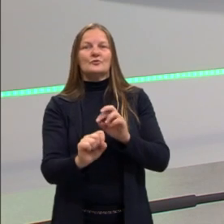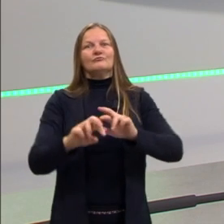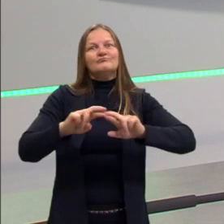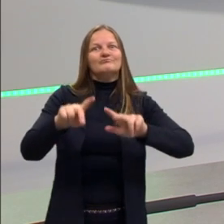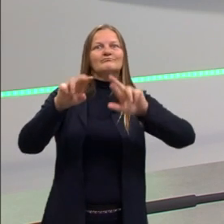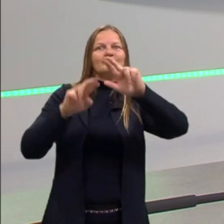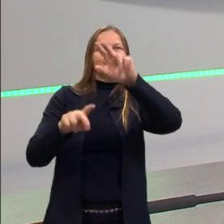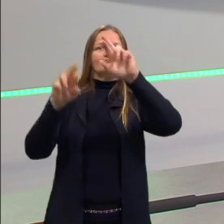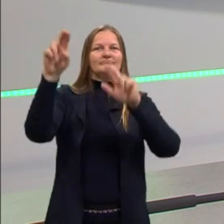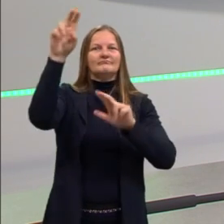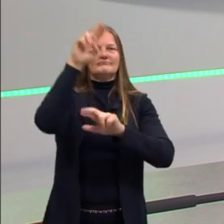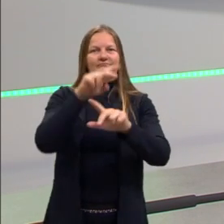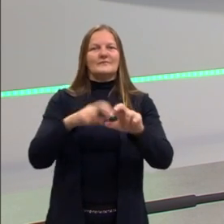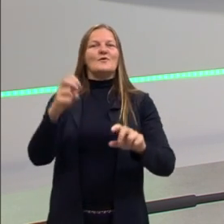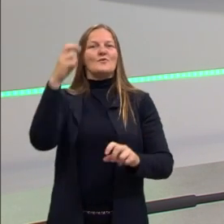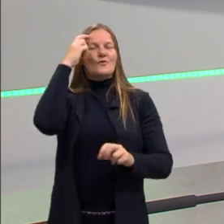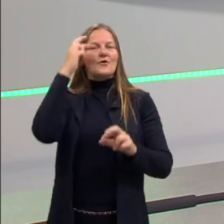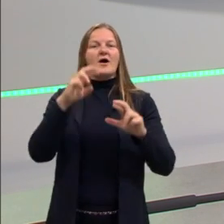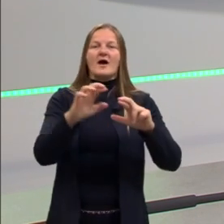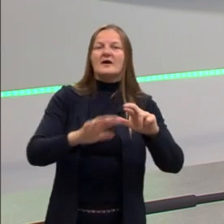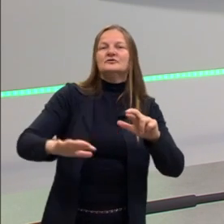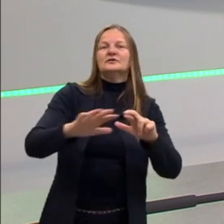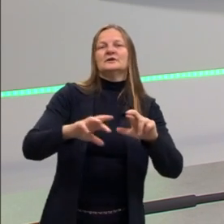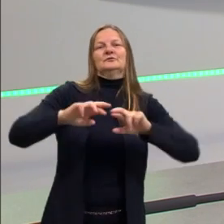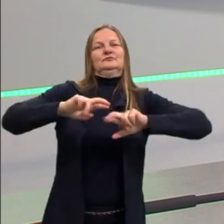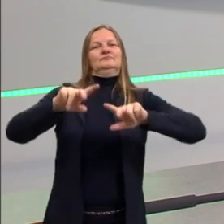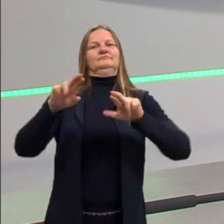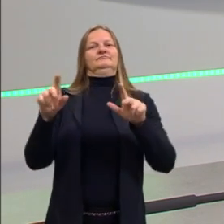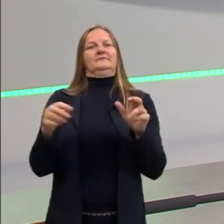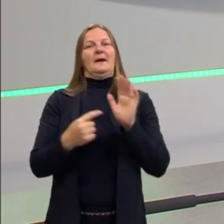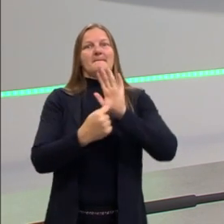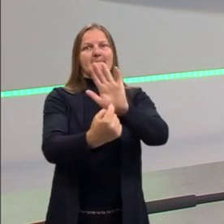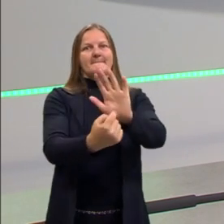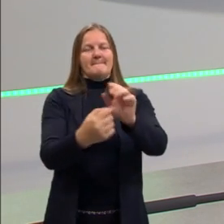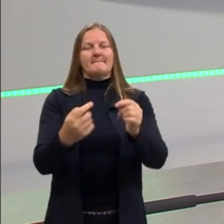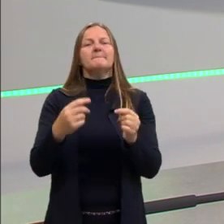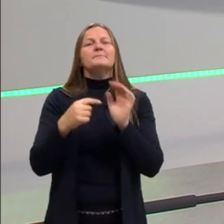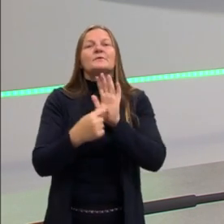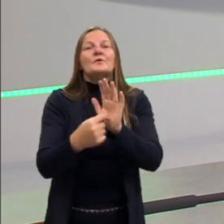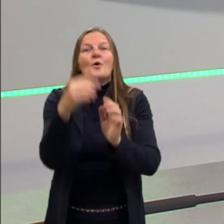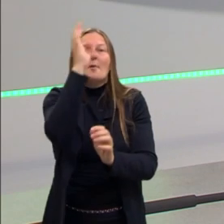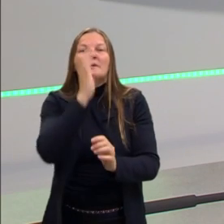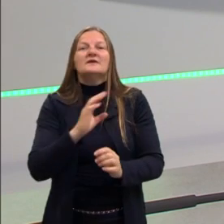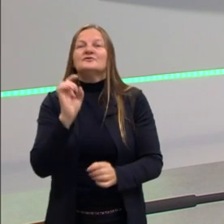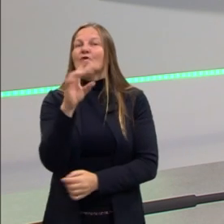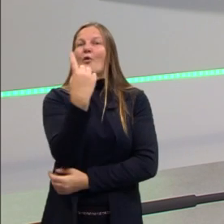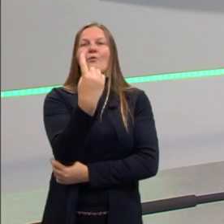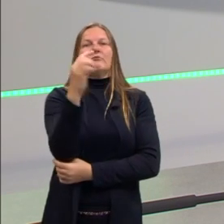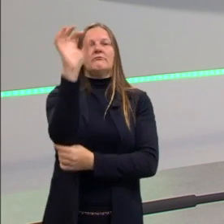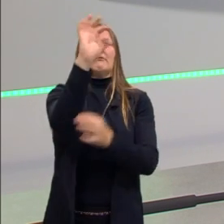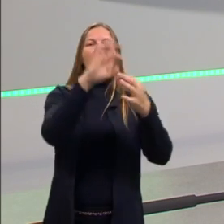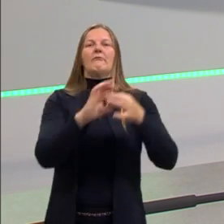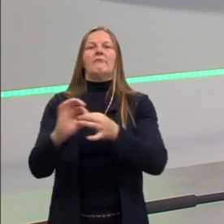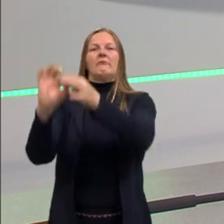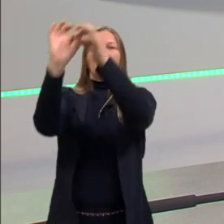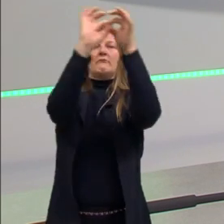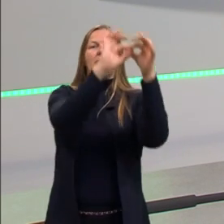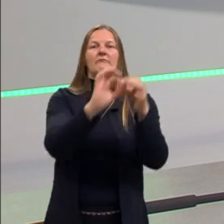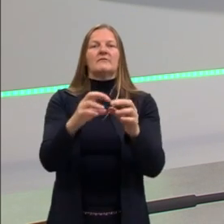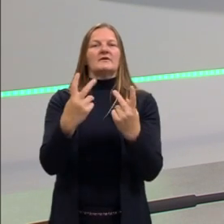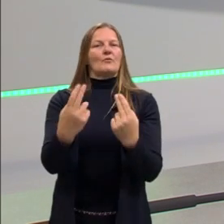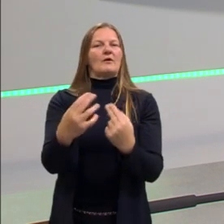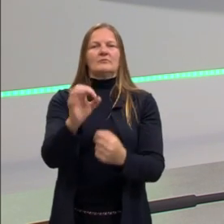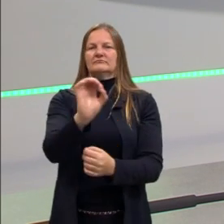esses regionalismos começam a aparecer também, para mostrar que o Brasil não é apenas uma coisa só, que é um país